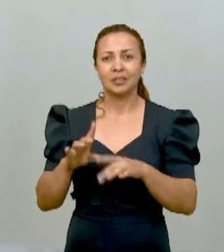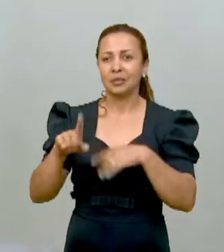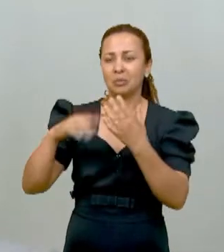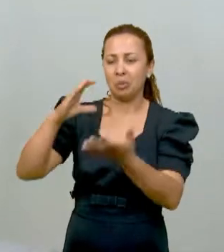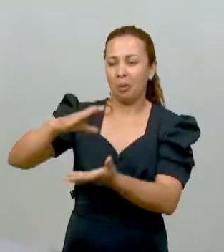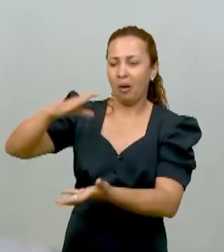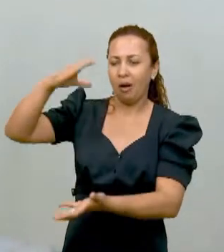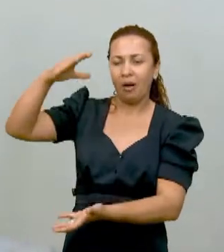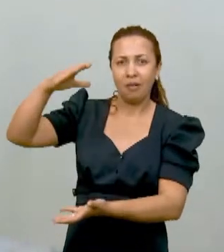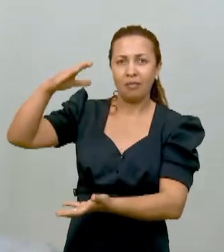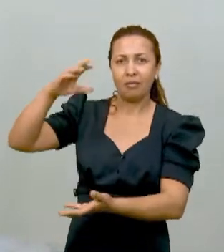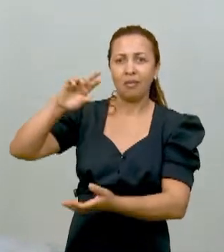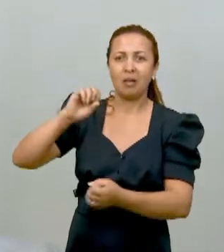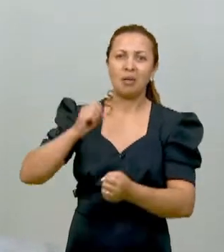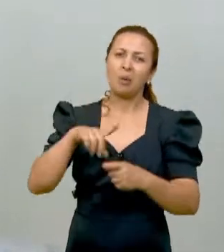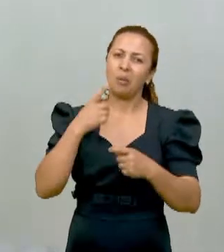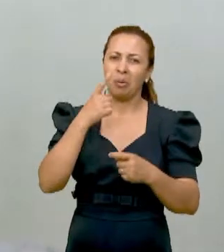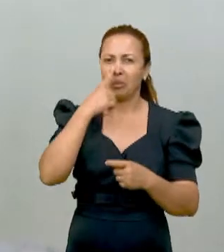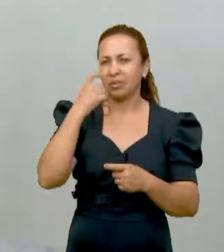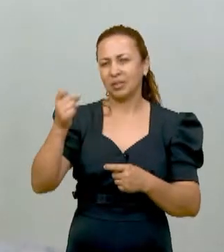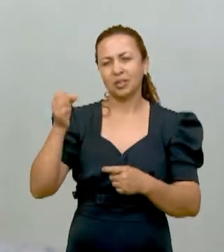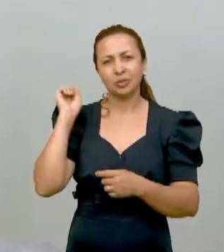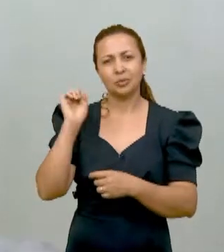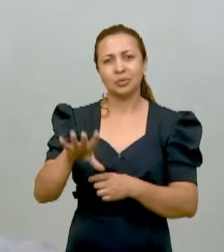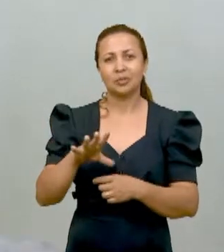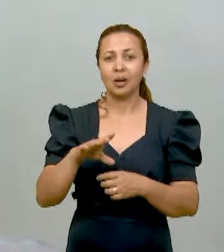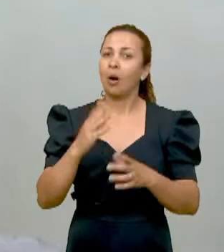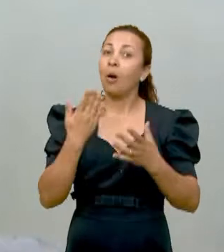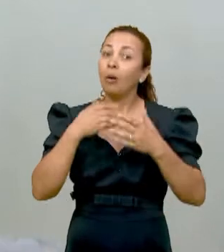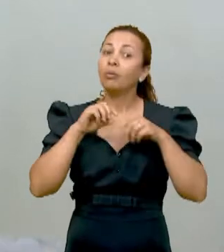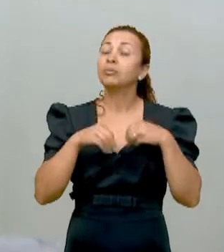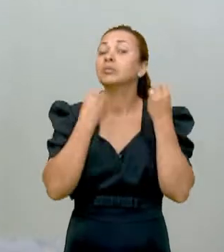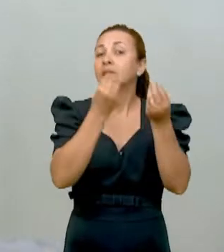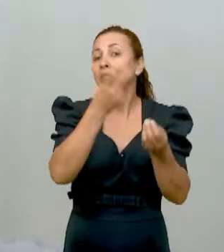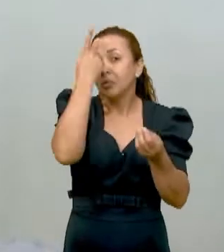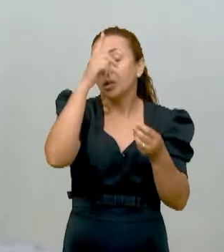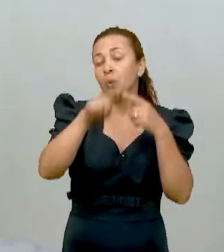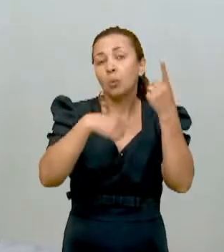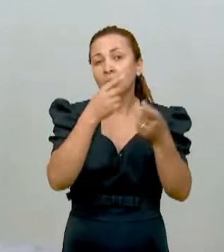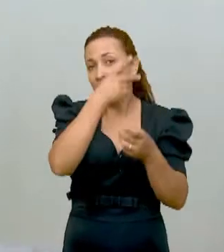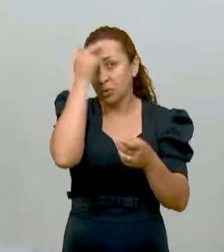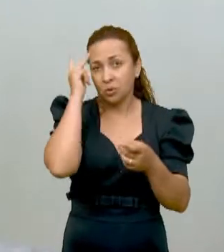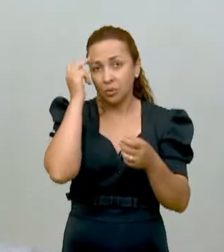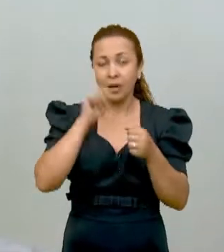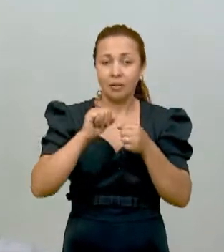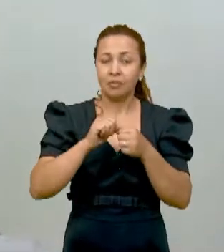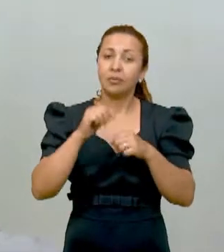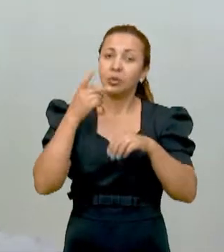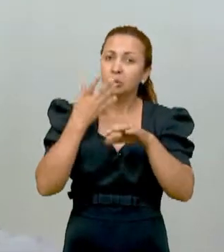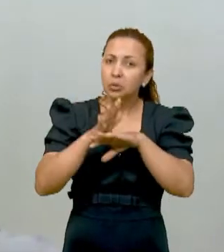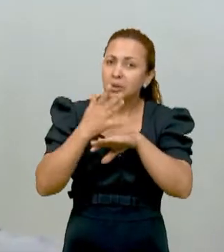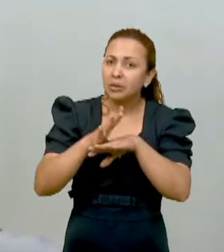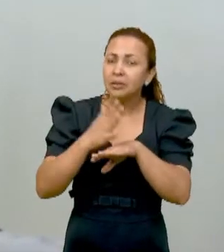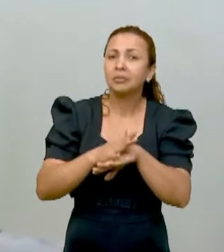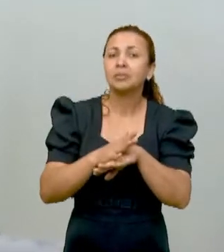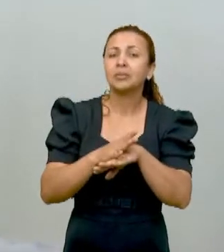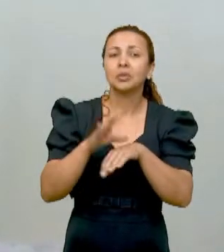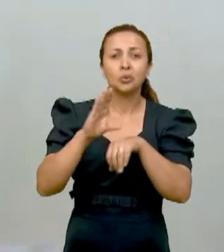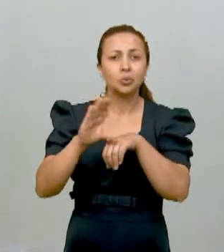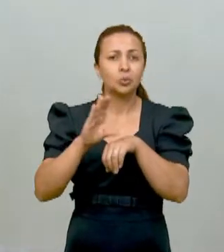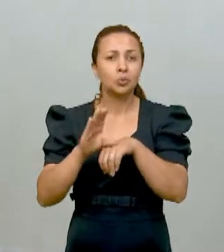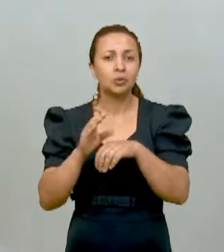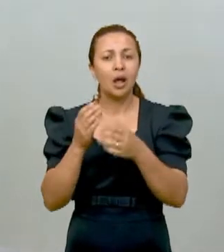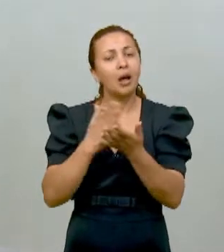ia para o lixo, ou dava alguém, que geralmente alguém me pedia. Foi quando eu fiz essa capacitação e uma aluna que trabalha comigo através disso